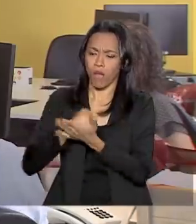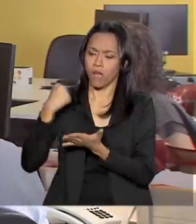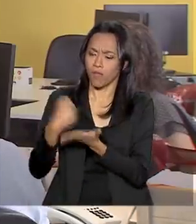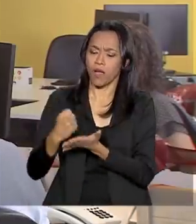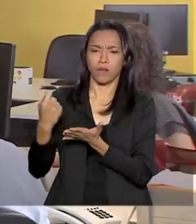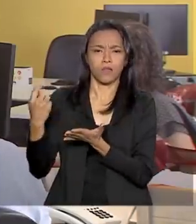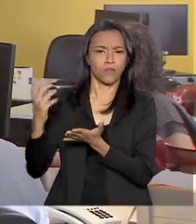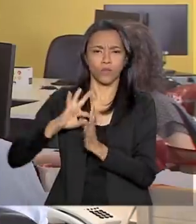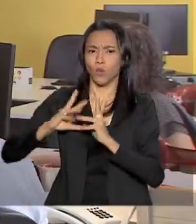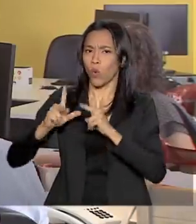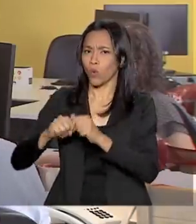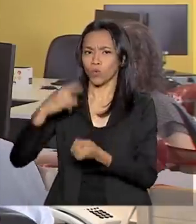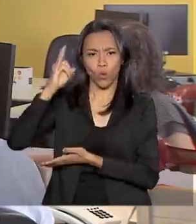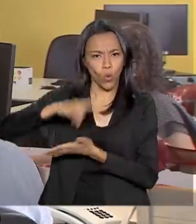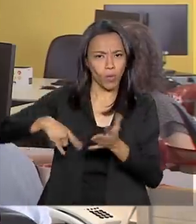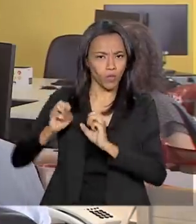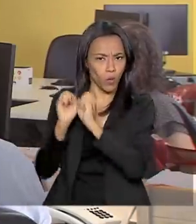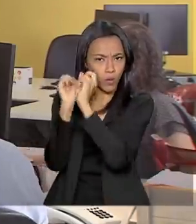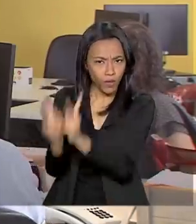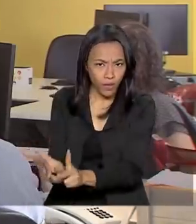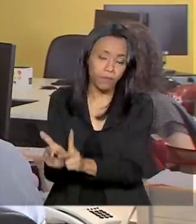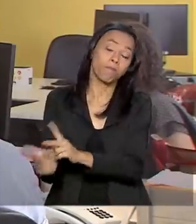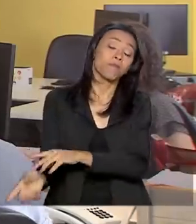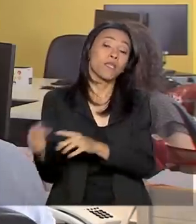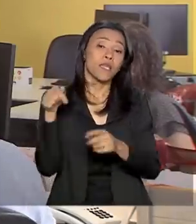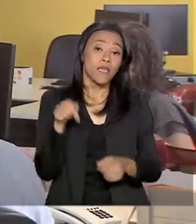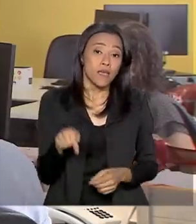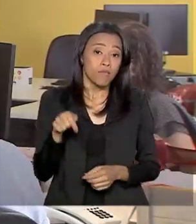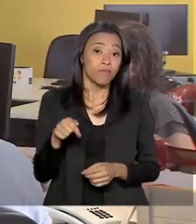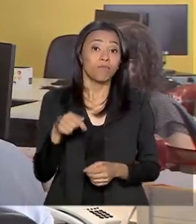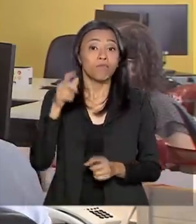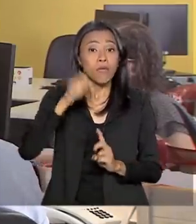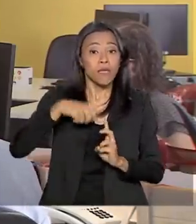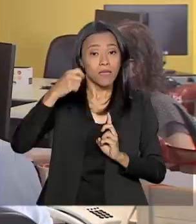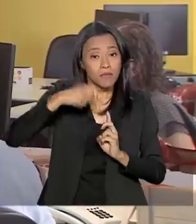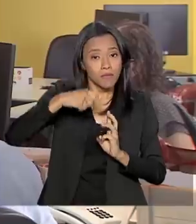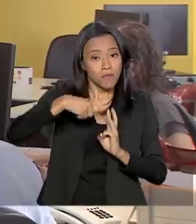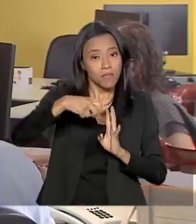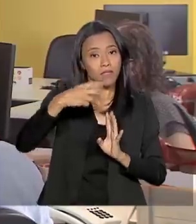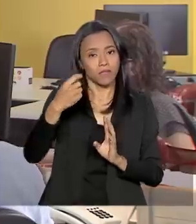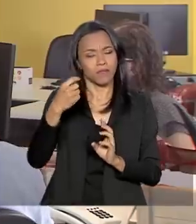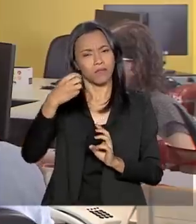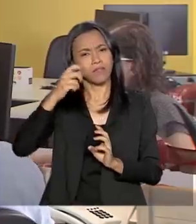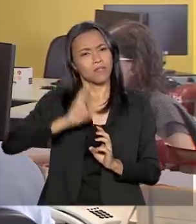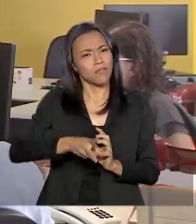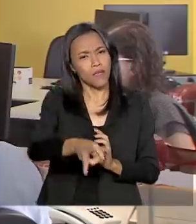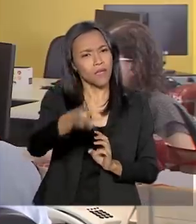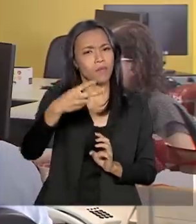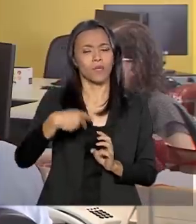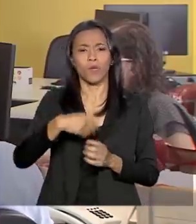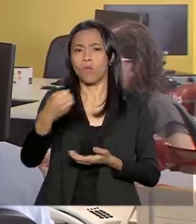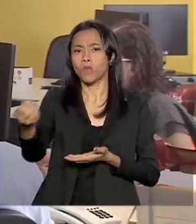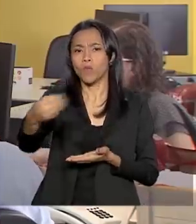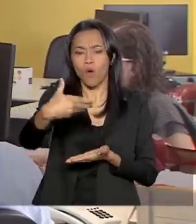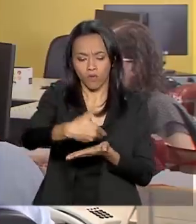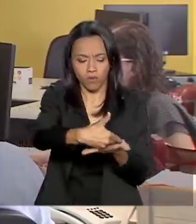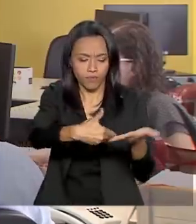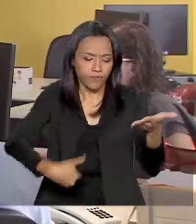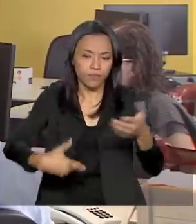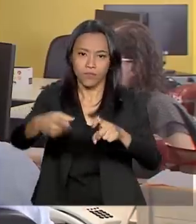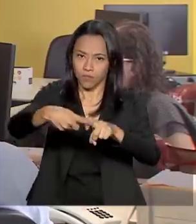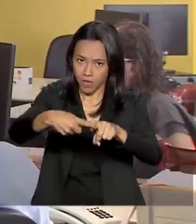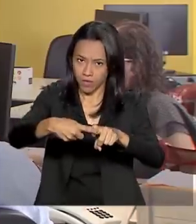regularizar a situação. O remédio de alto custo deve ser retirado mensalmente por três meses e sempre com uma nova receita médica.